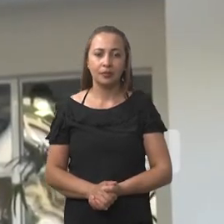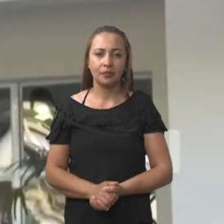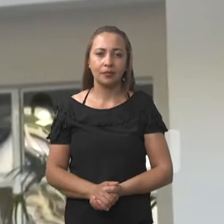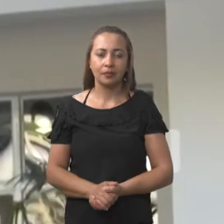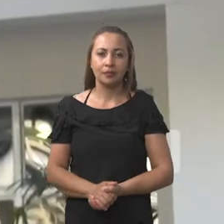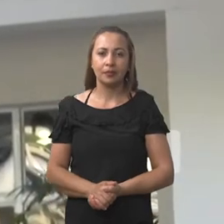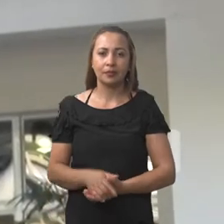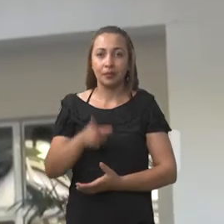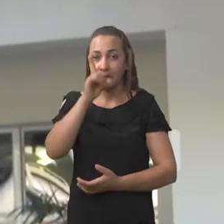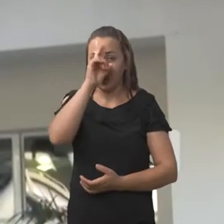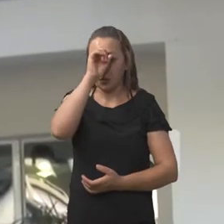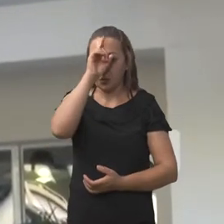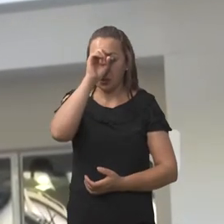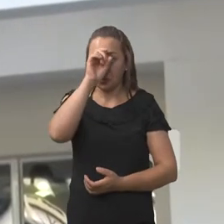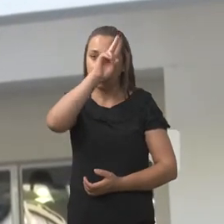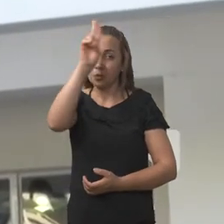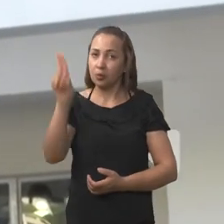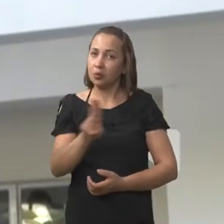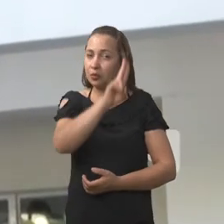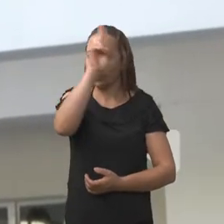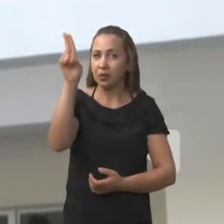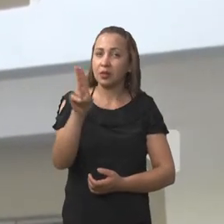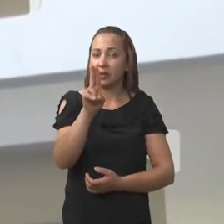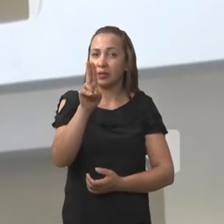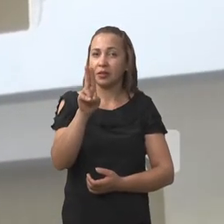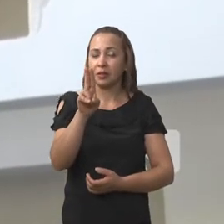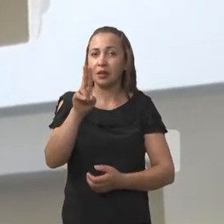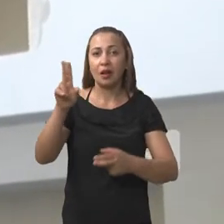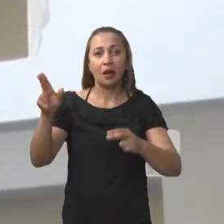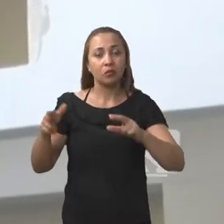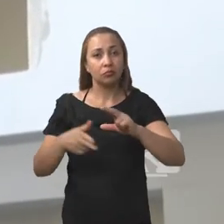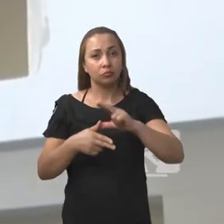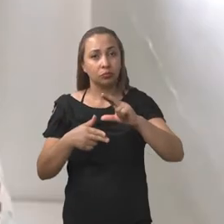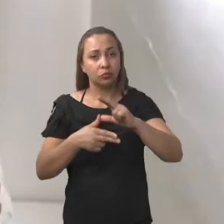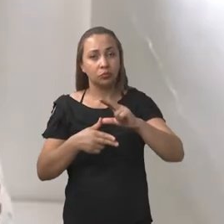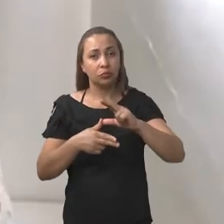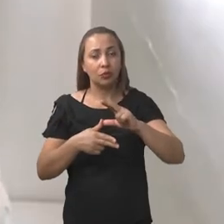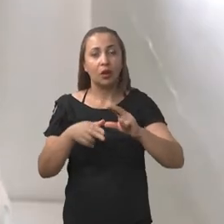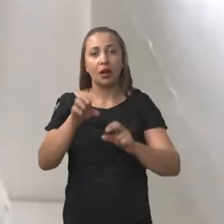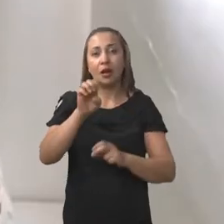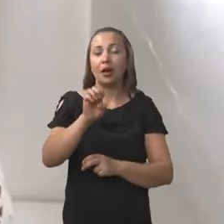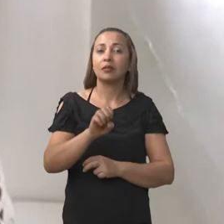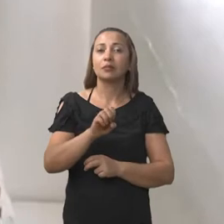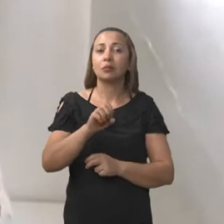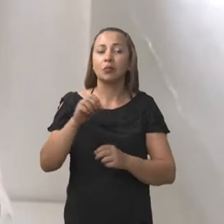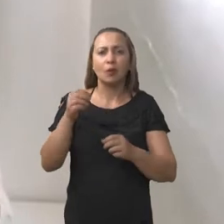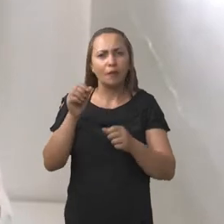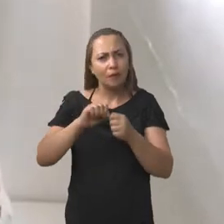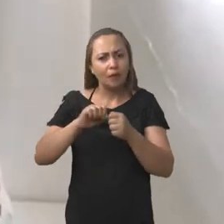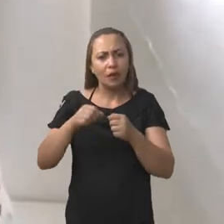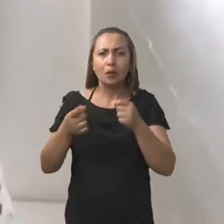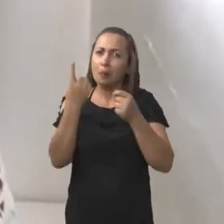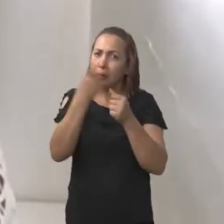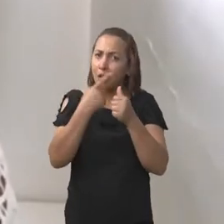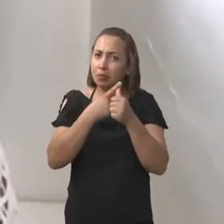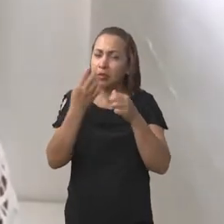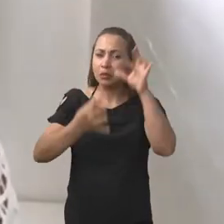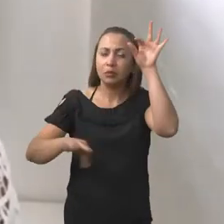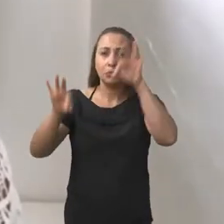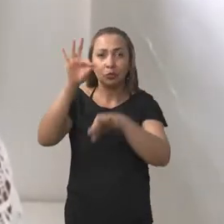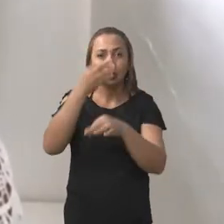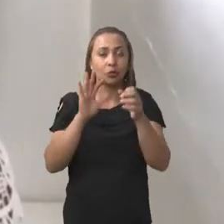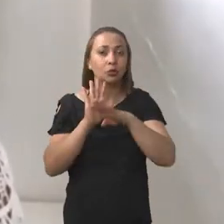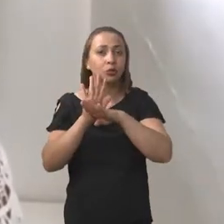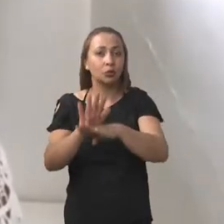O Hospital Universitário Professor Edgar Santos, da UFBA, montou o primeiro ambulatório especializado em